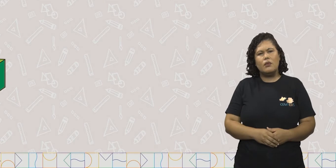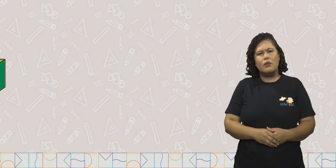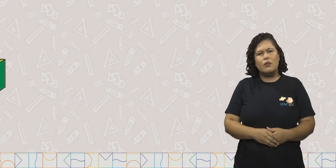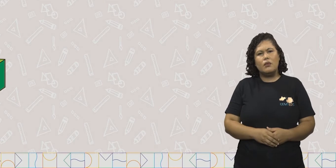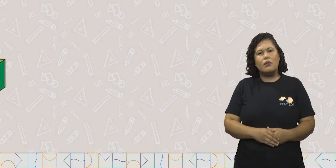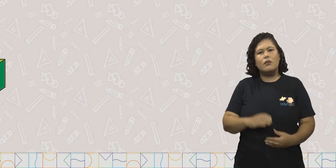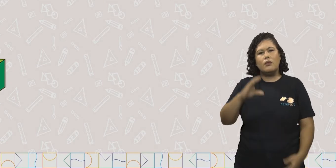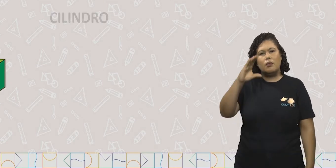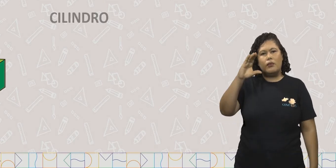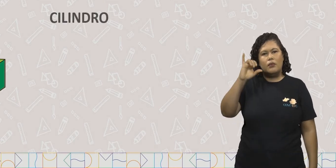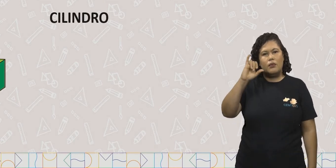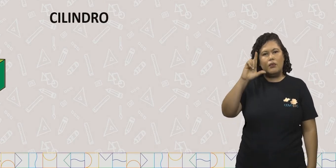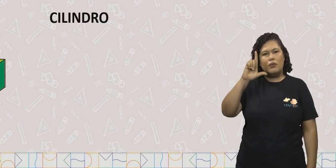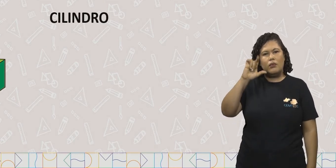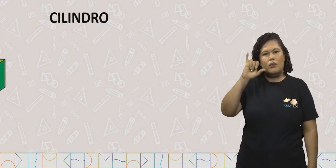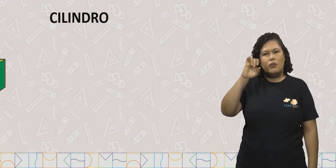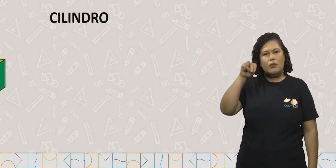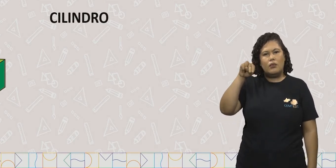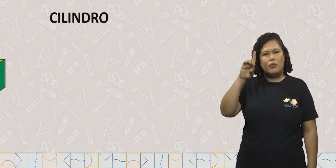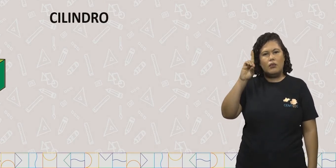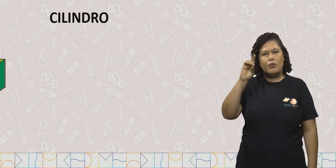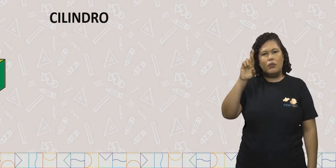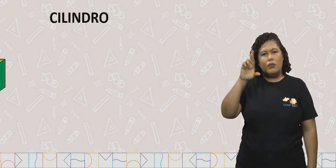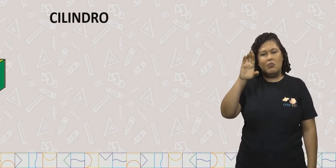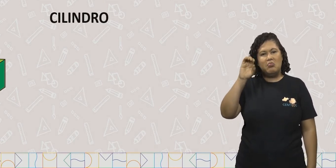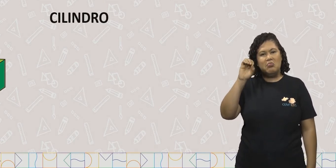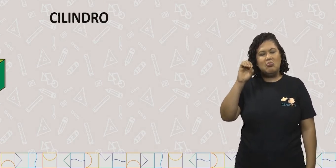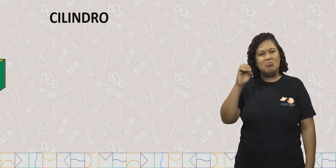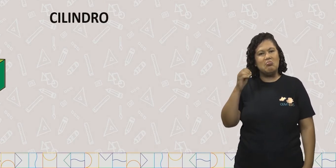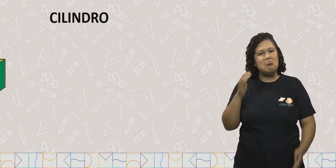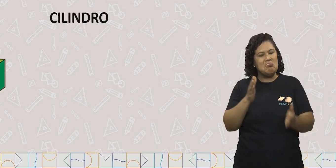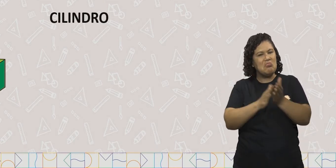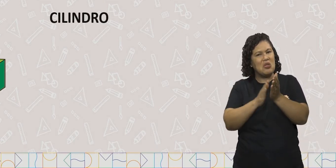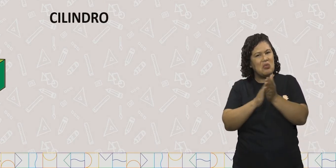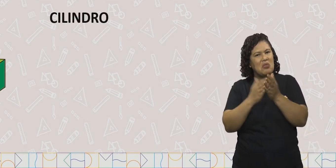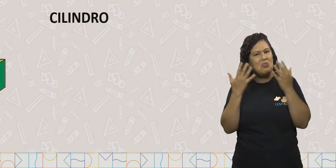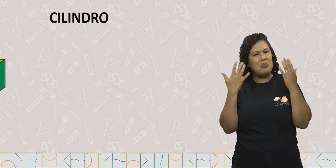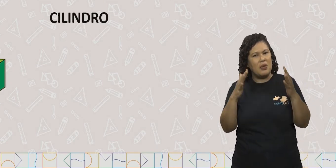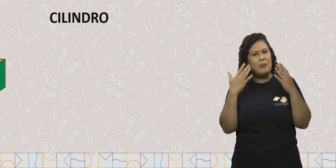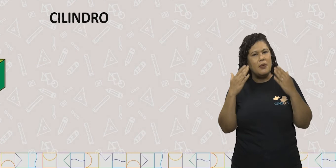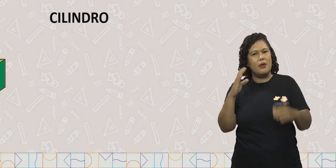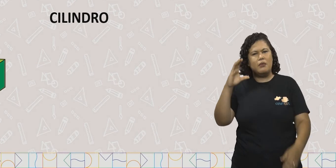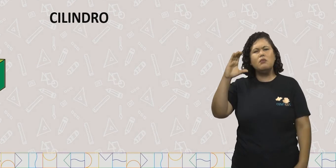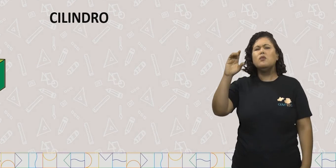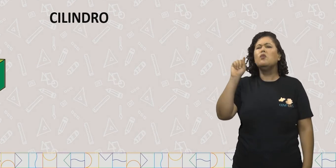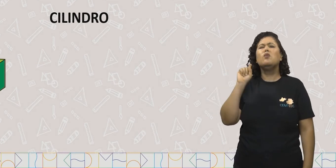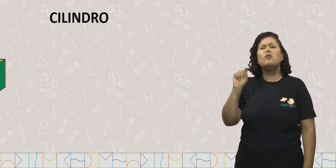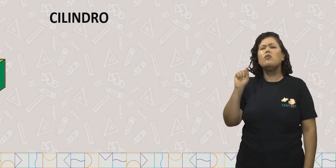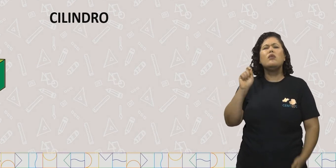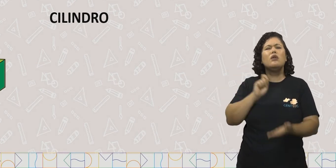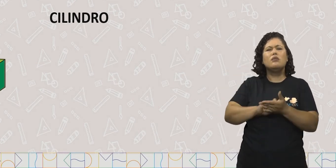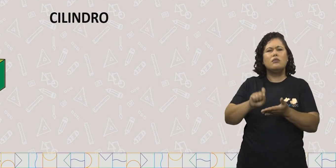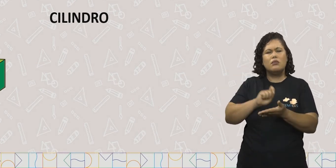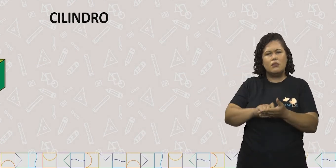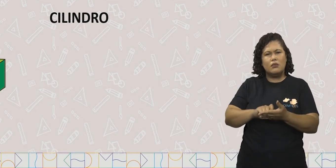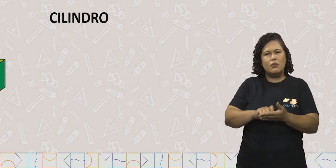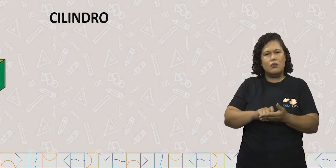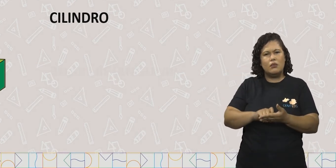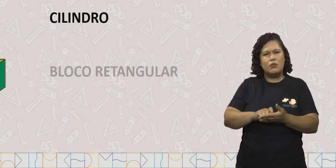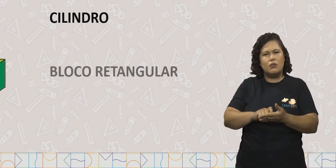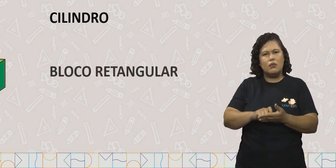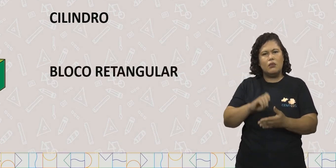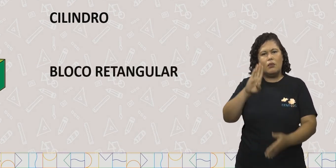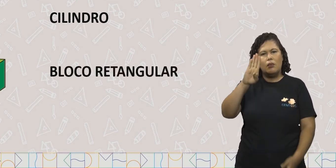O cilindro muito bem parabéns e na letra C o